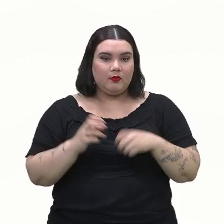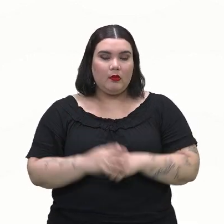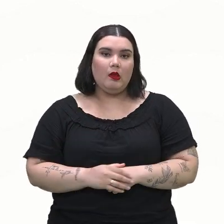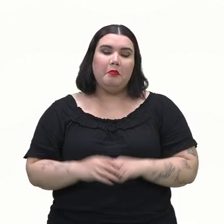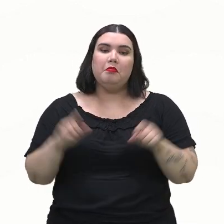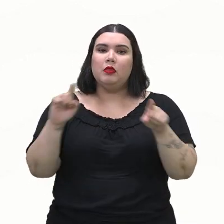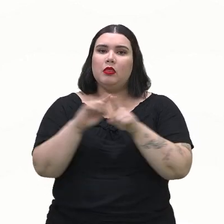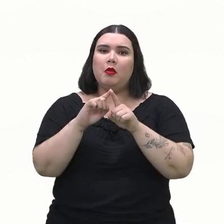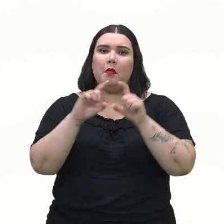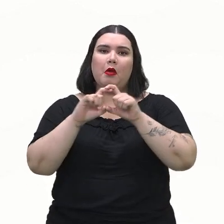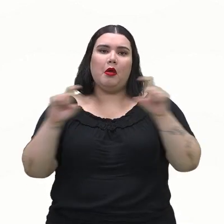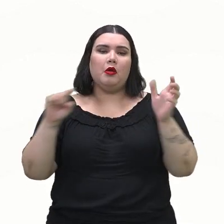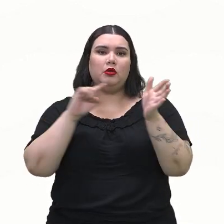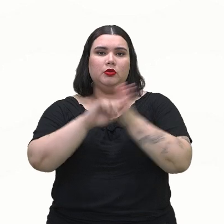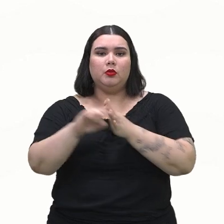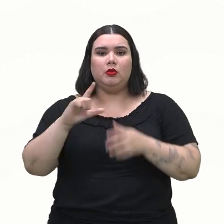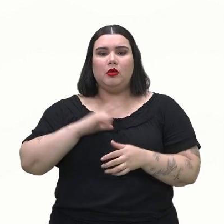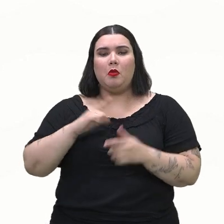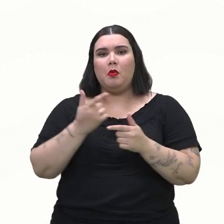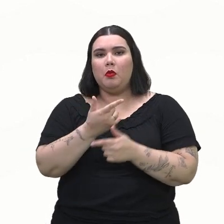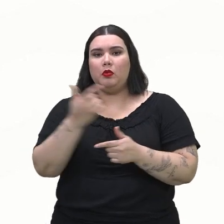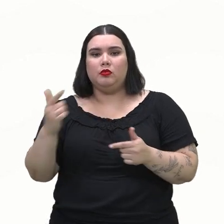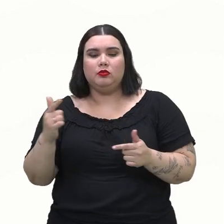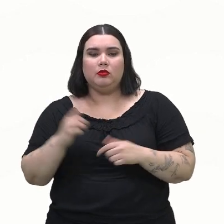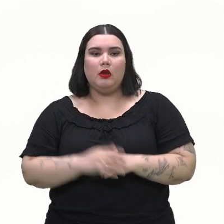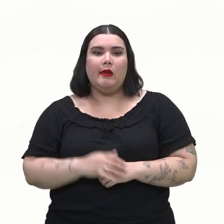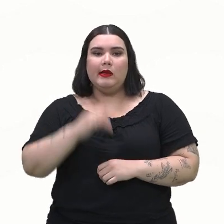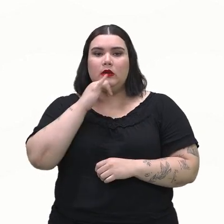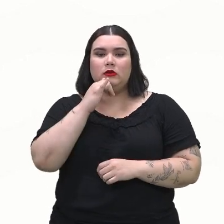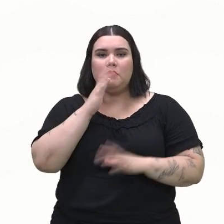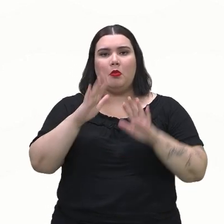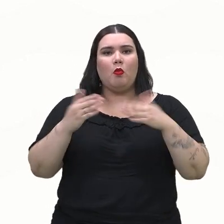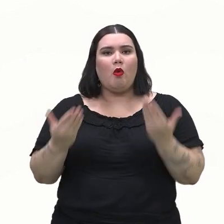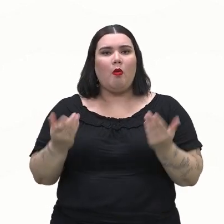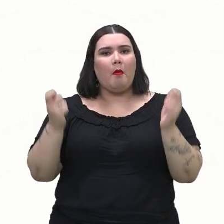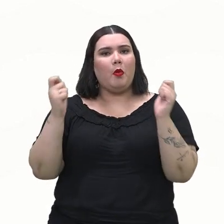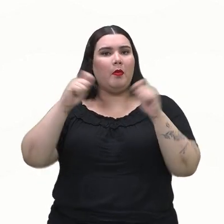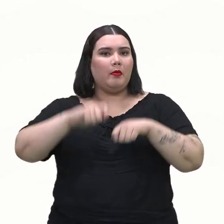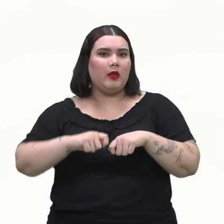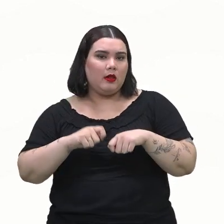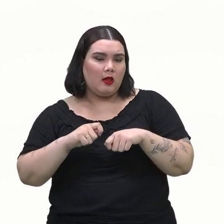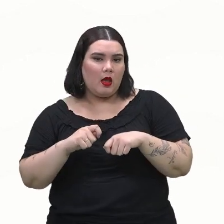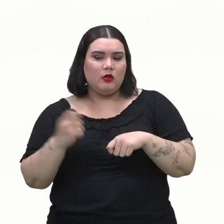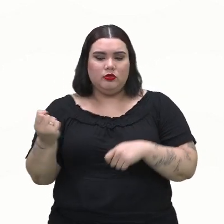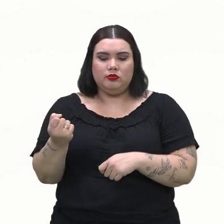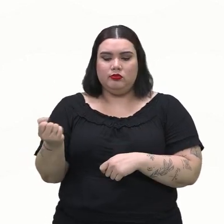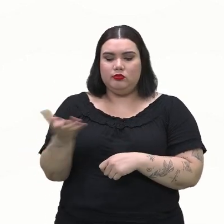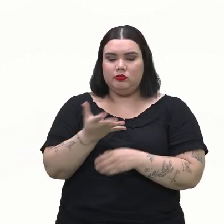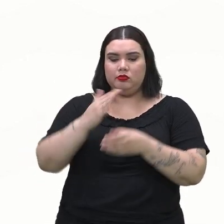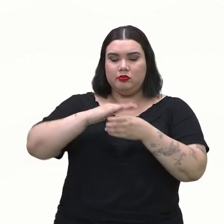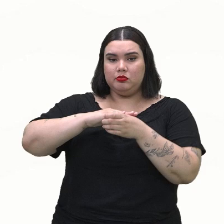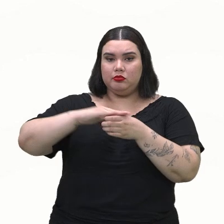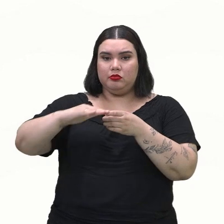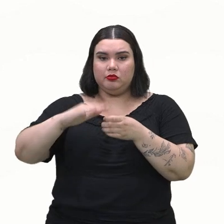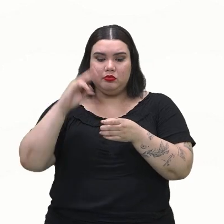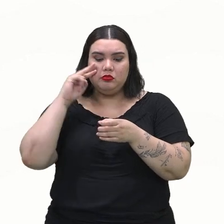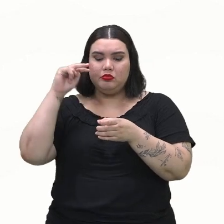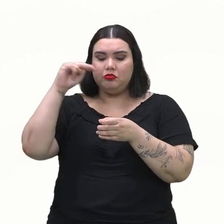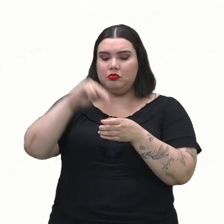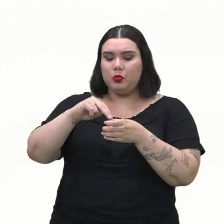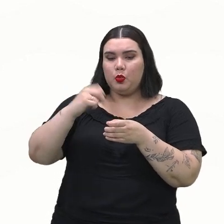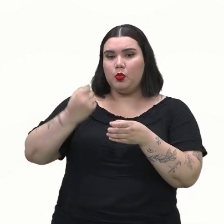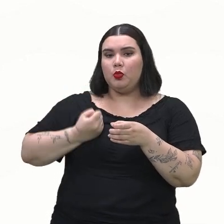perguntar justamente isso. Qual é a chance de, ao lançarmos um dado, na face voltada para cima